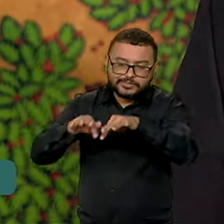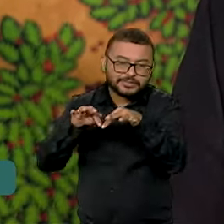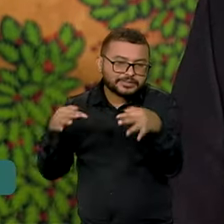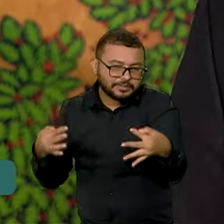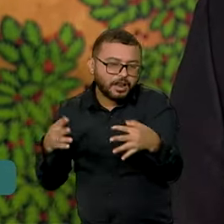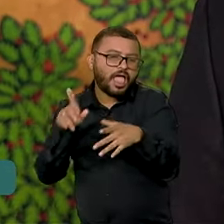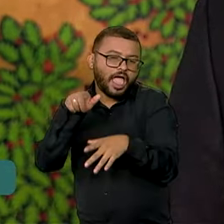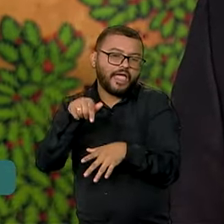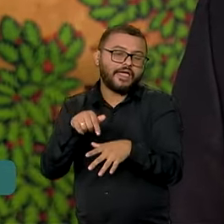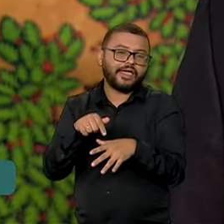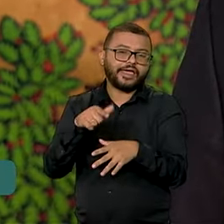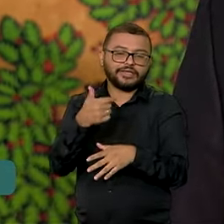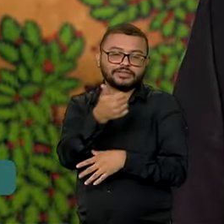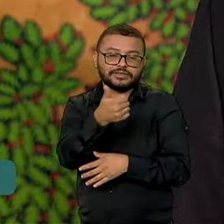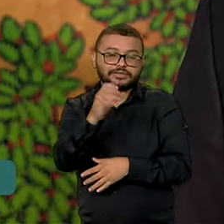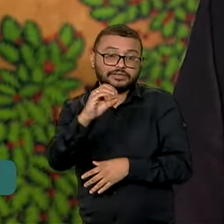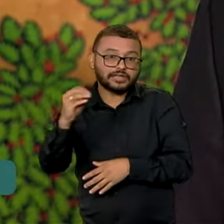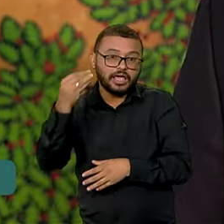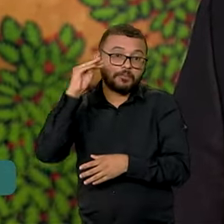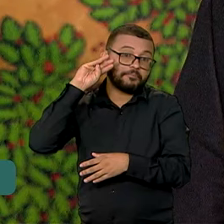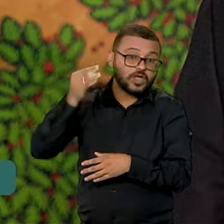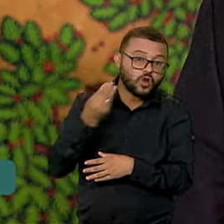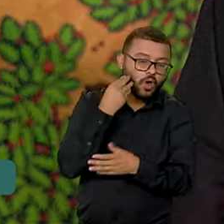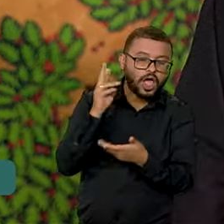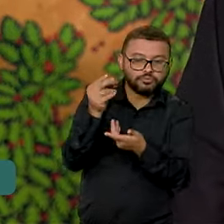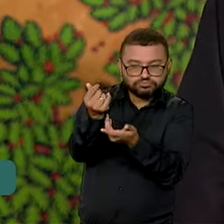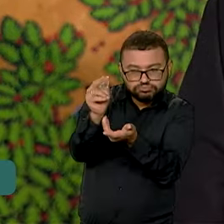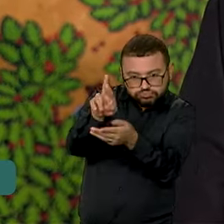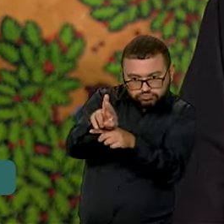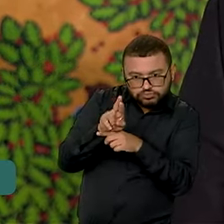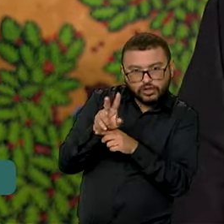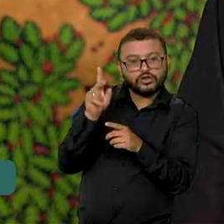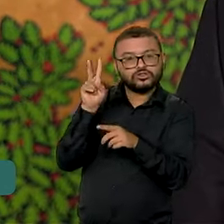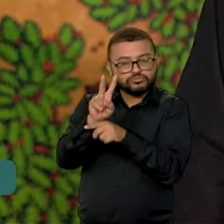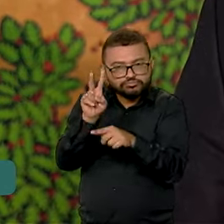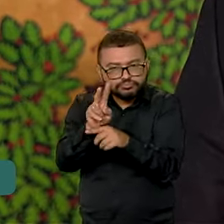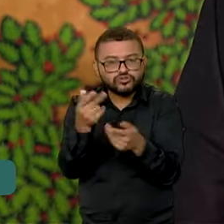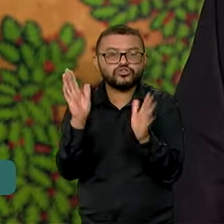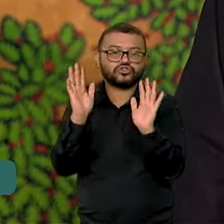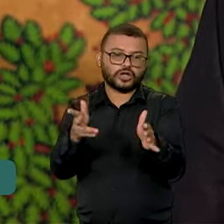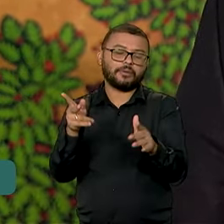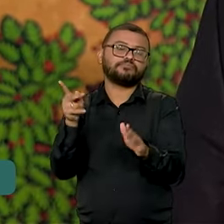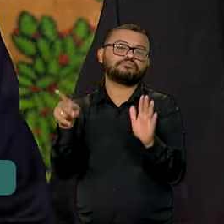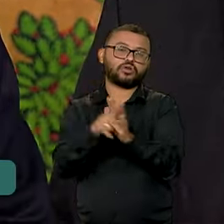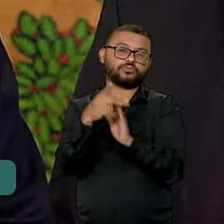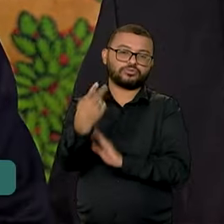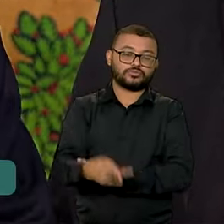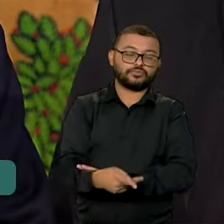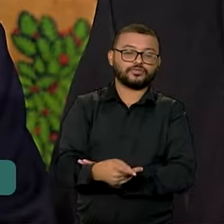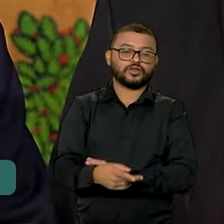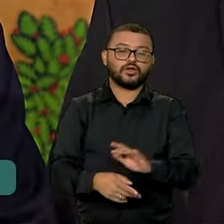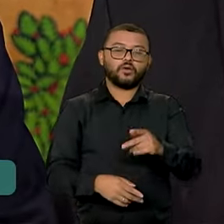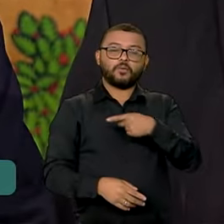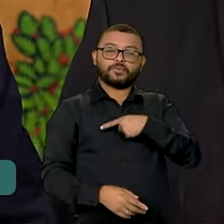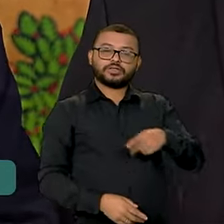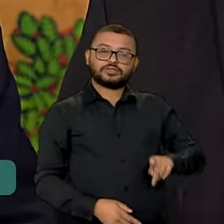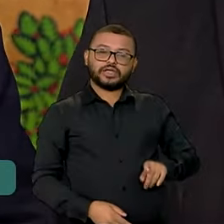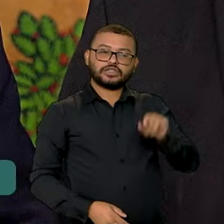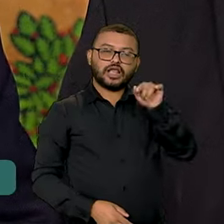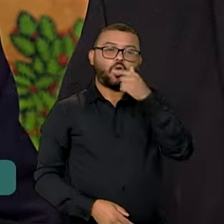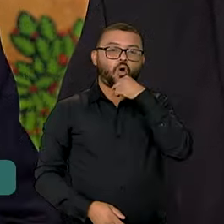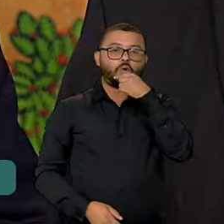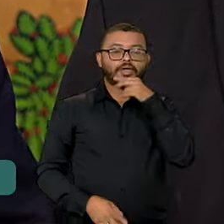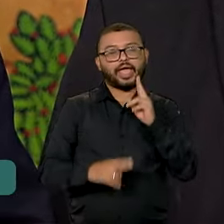torno de 100 milhões em operações de crédito já repactuadas para os pequenos produtores. Já o presidente da Caixa